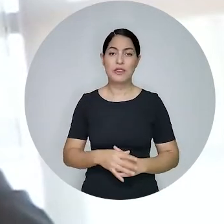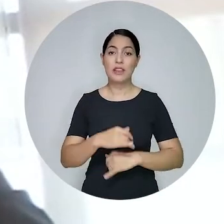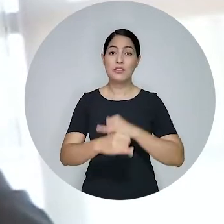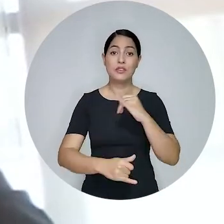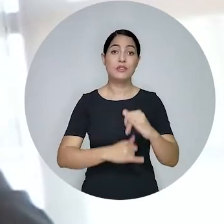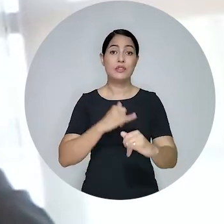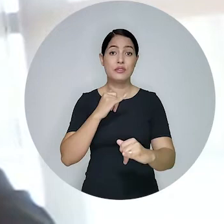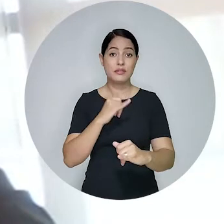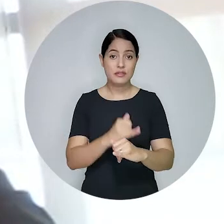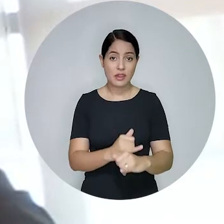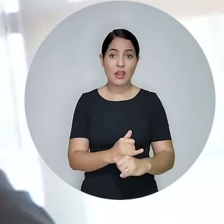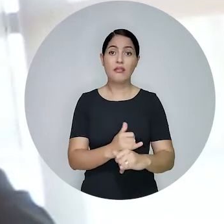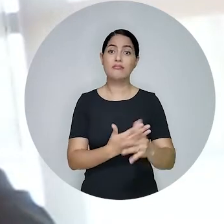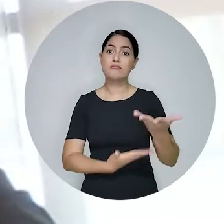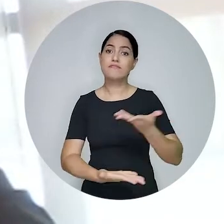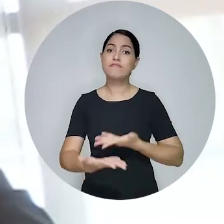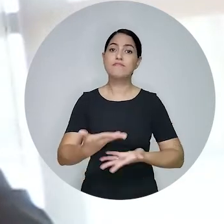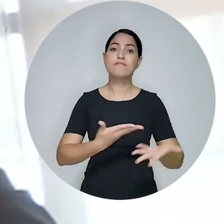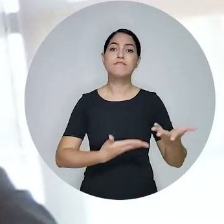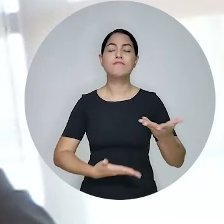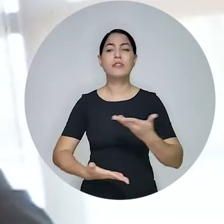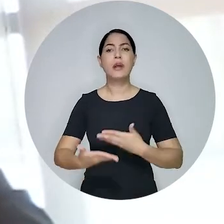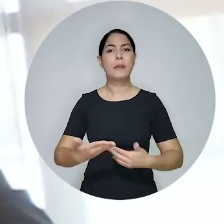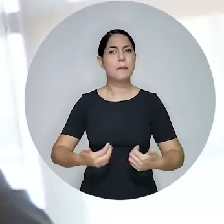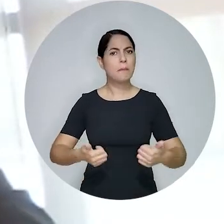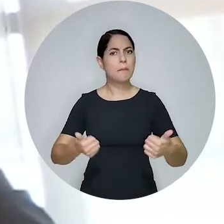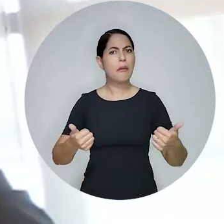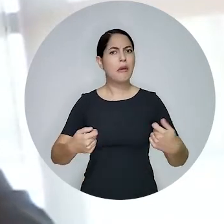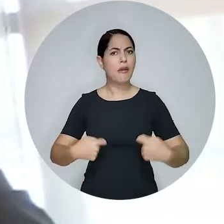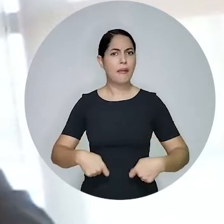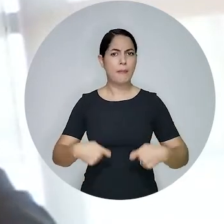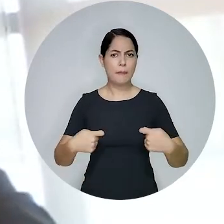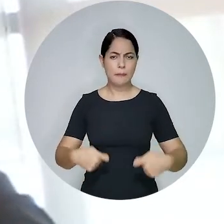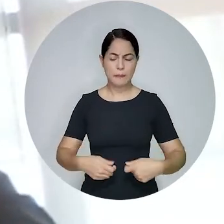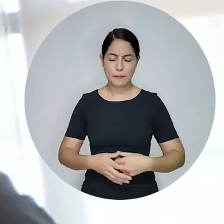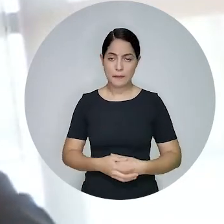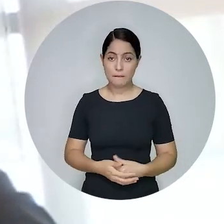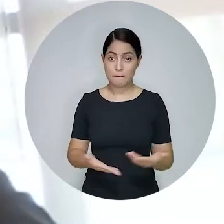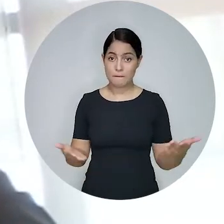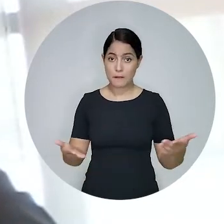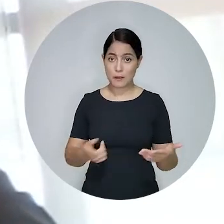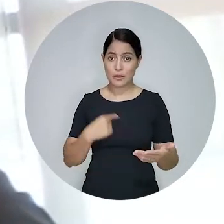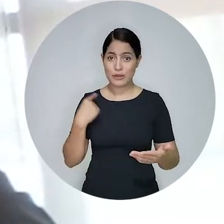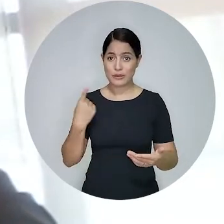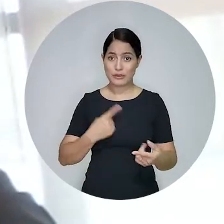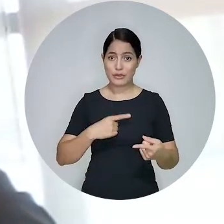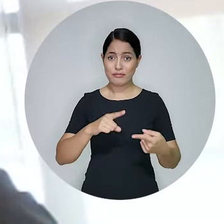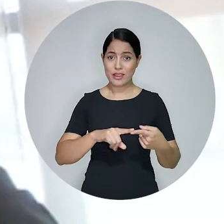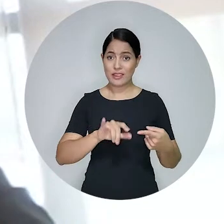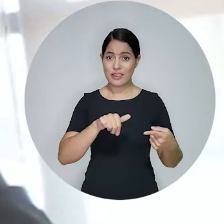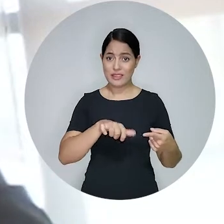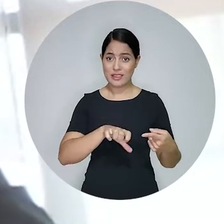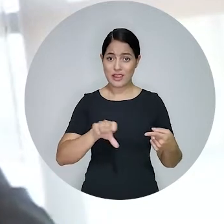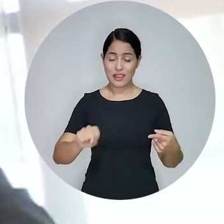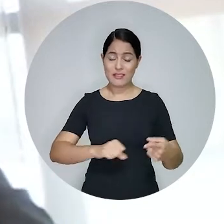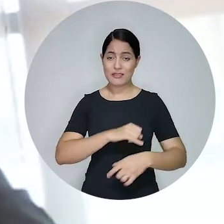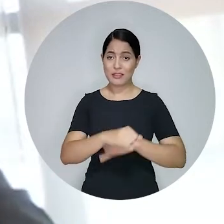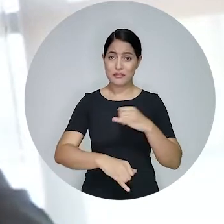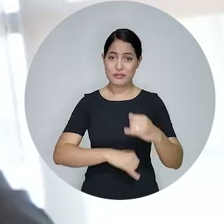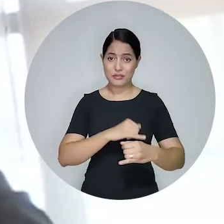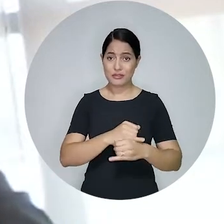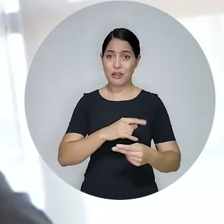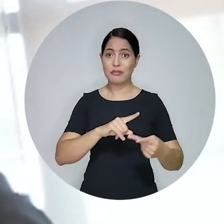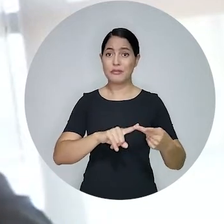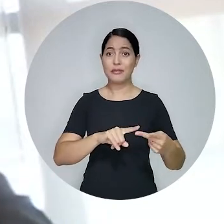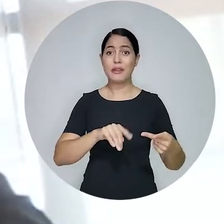previdenciária aos canais digitais que são disponibilizados. Hoje nós temos o INSS Digital, nós temos o Meu INSS,